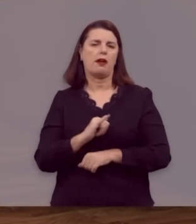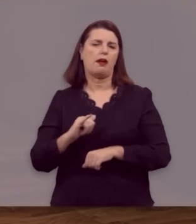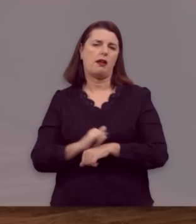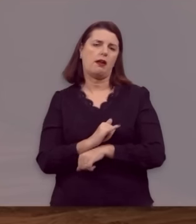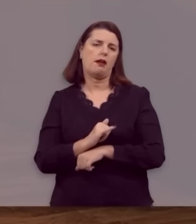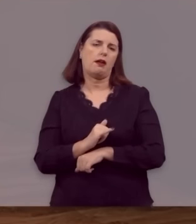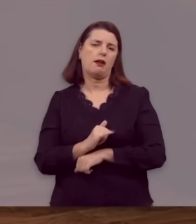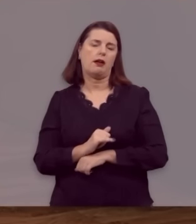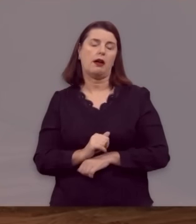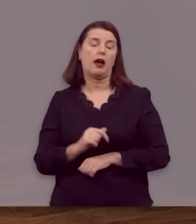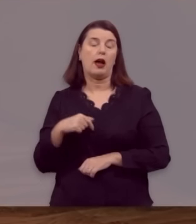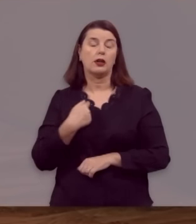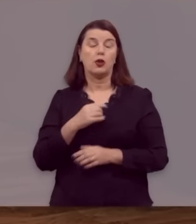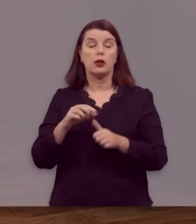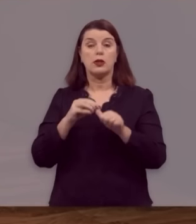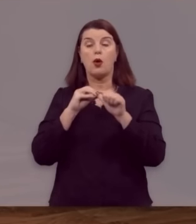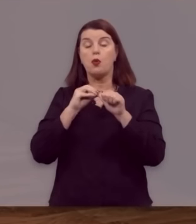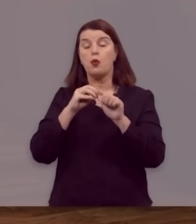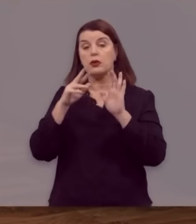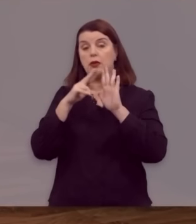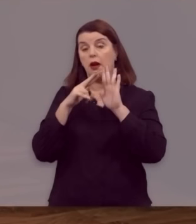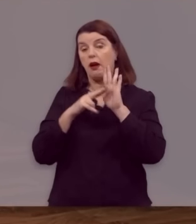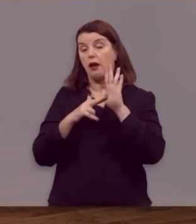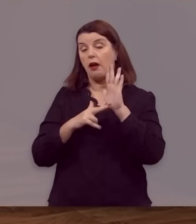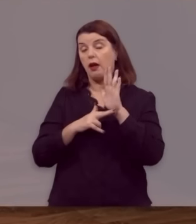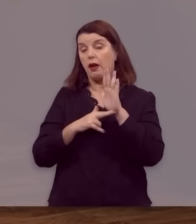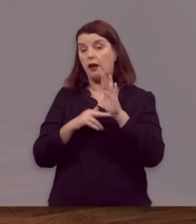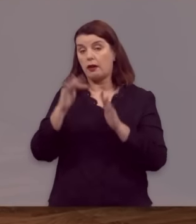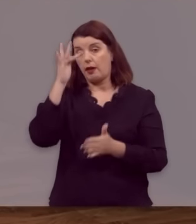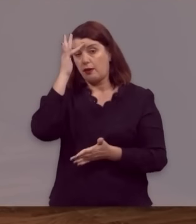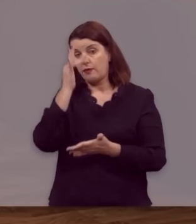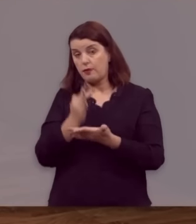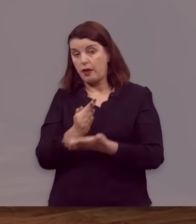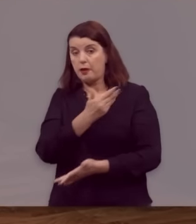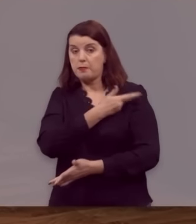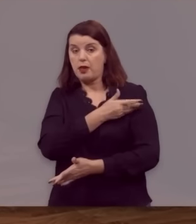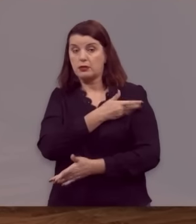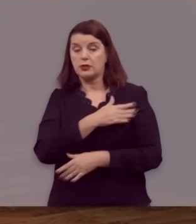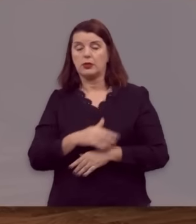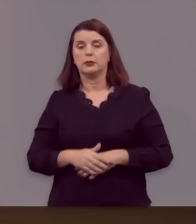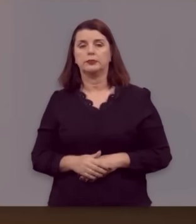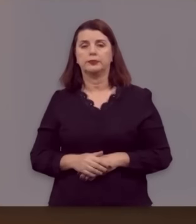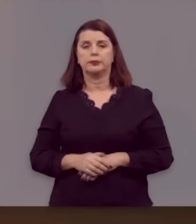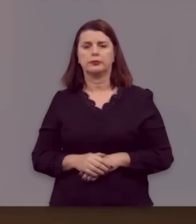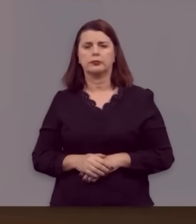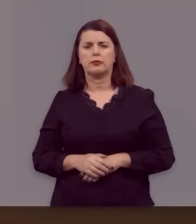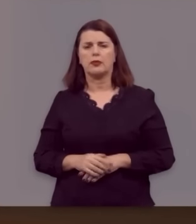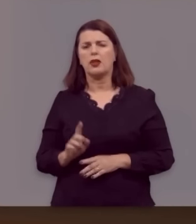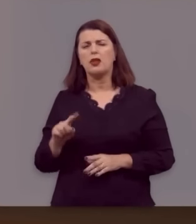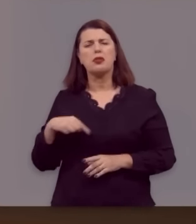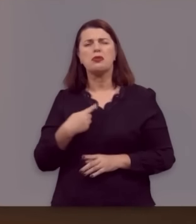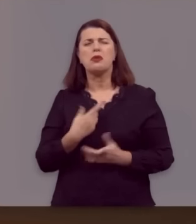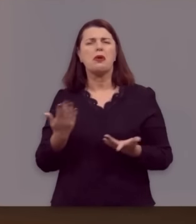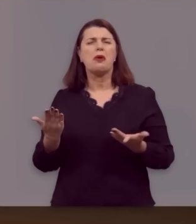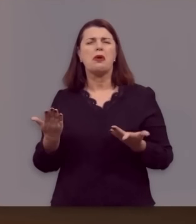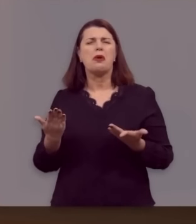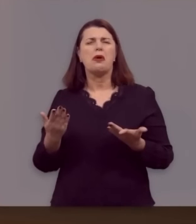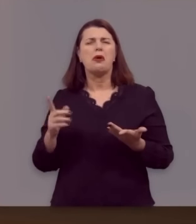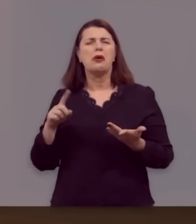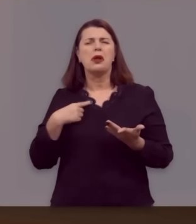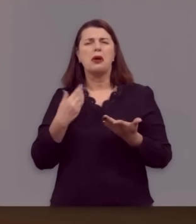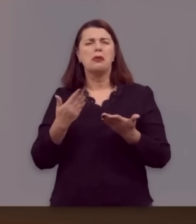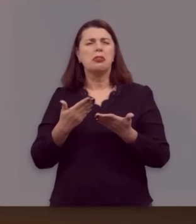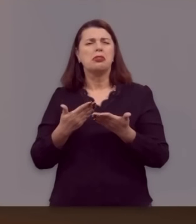A nossa única regra de fé e prática. Não derivamos as nossas